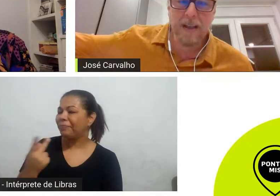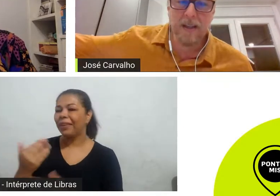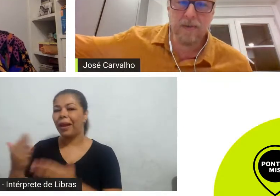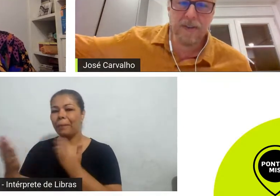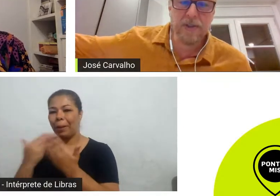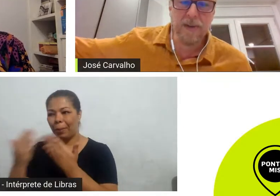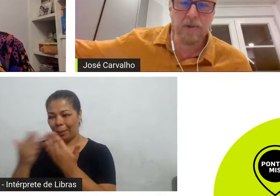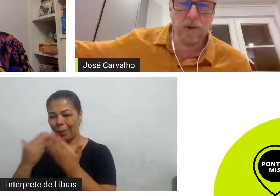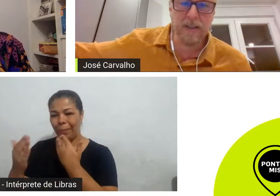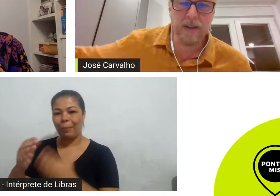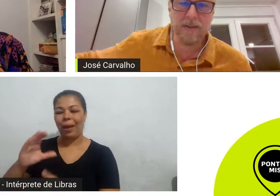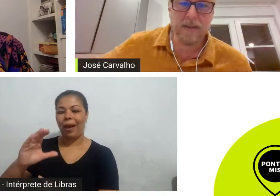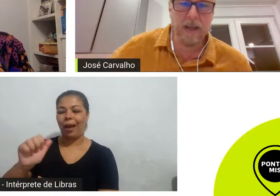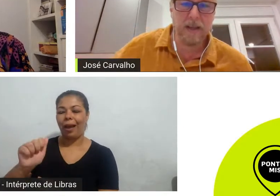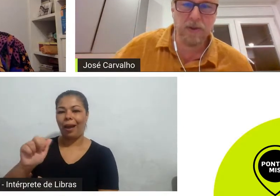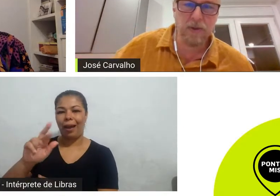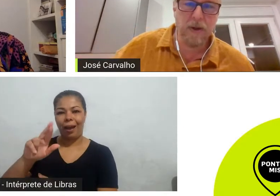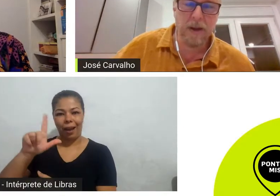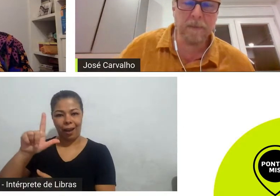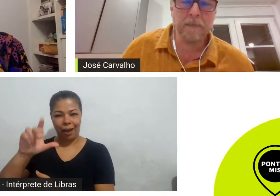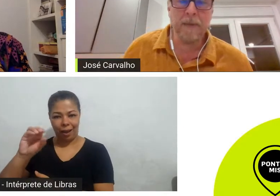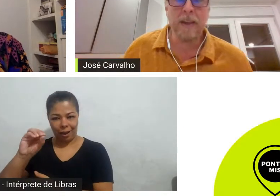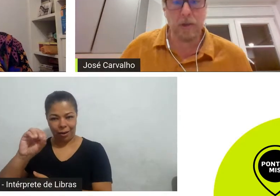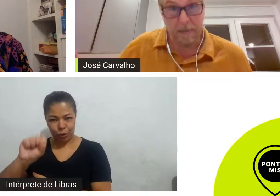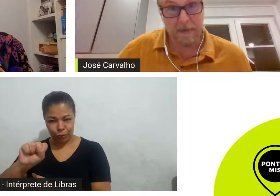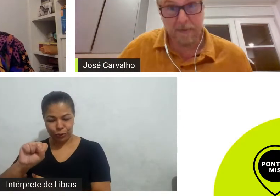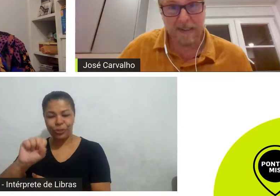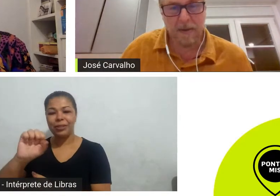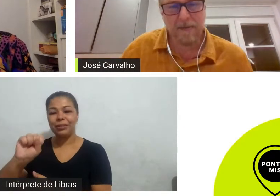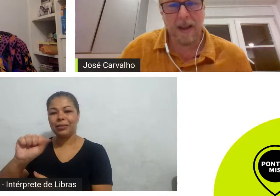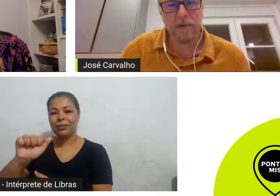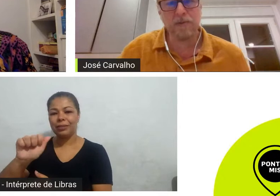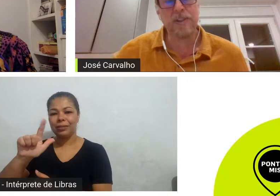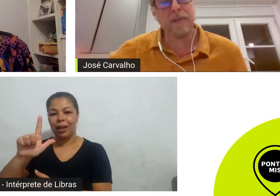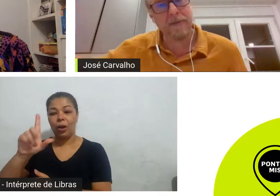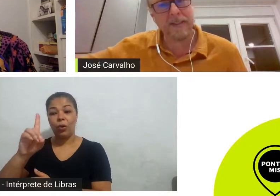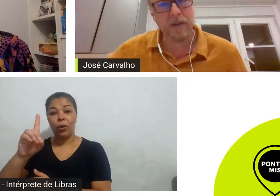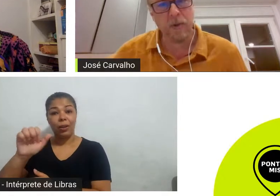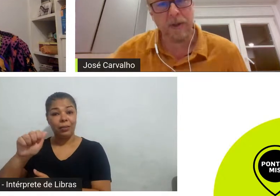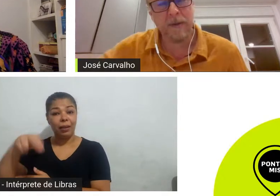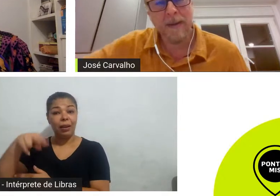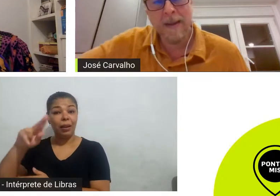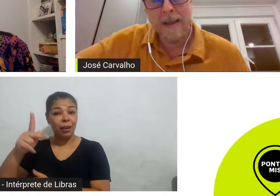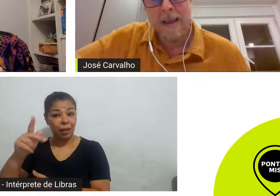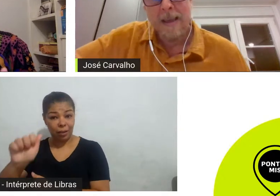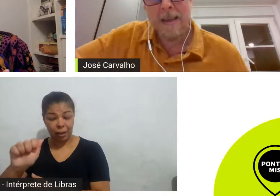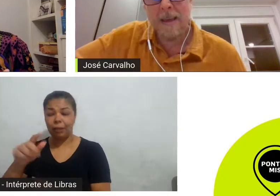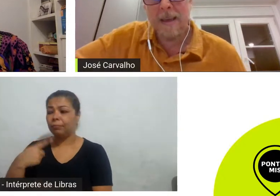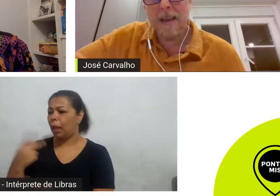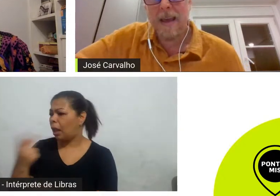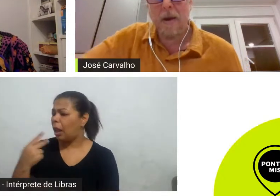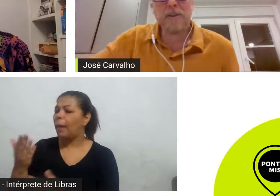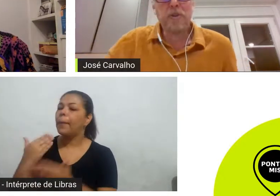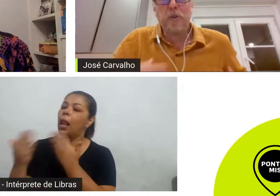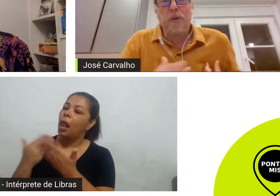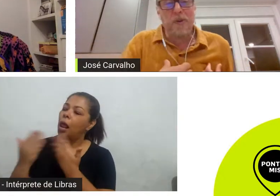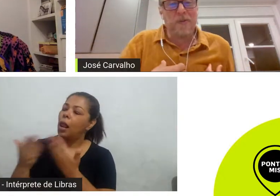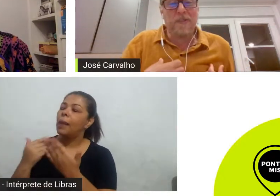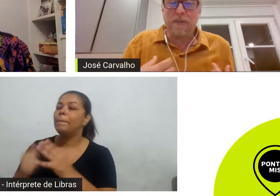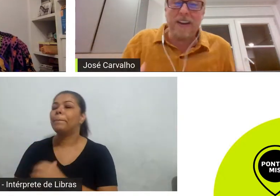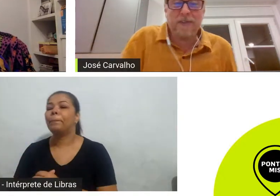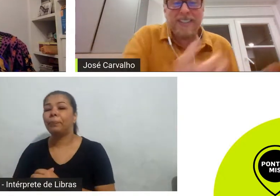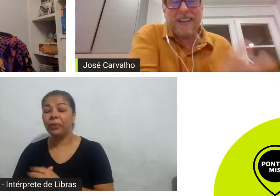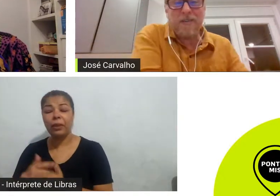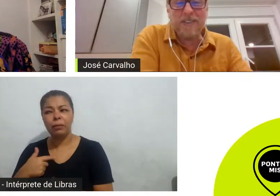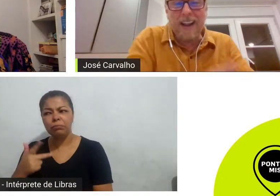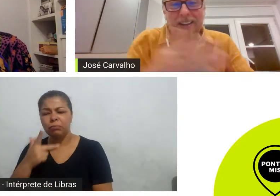uma fala aqui no festival de roteiros que tem aqui todo ano que eu também vou fazer uma fala num dia ele vai fazer no outro e eu acho duro